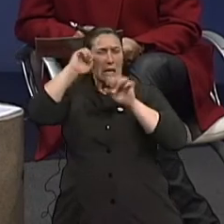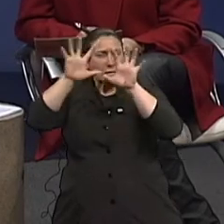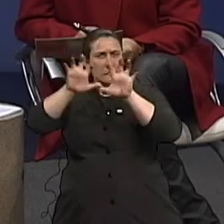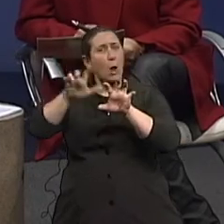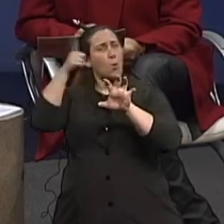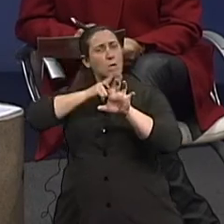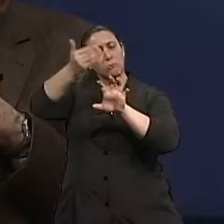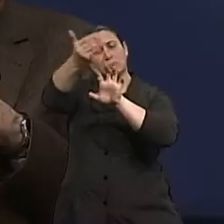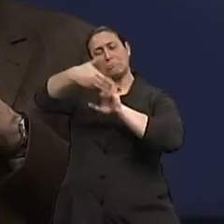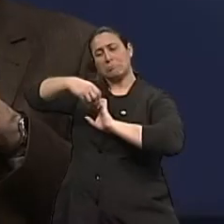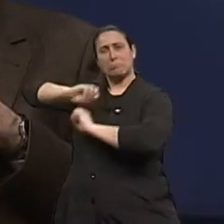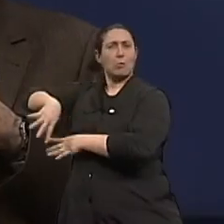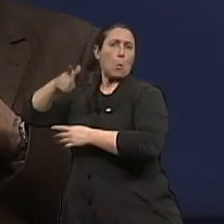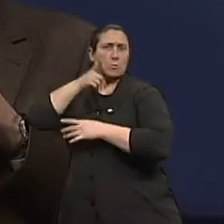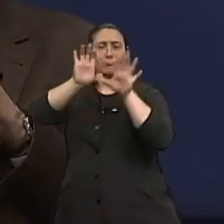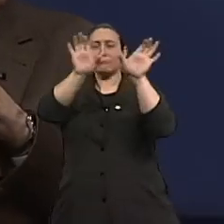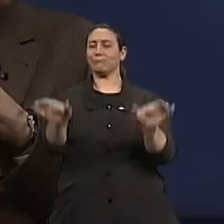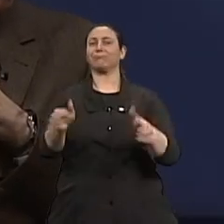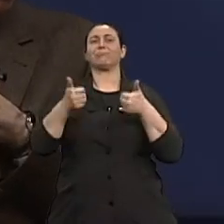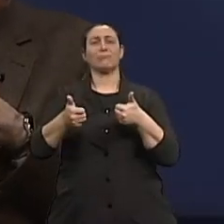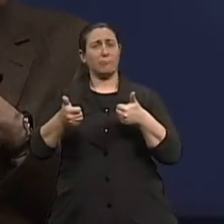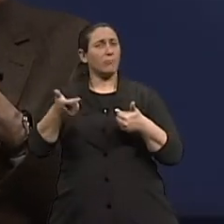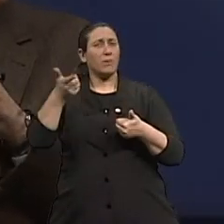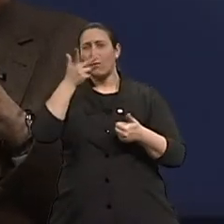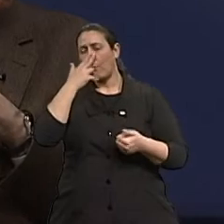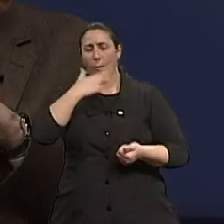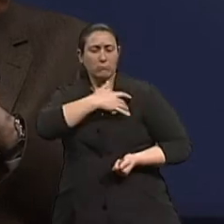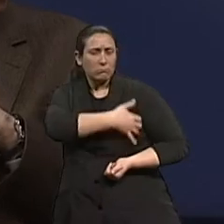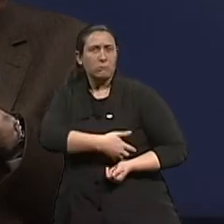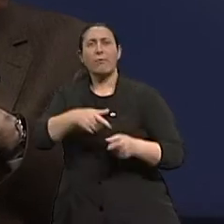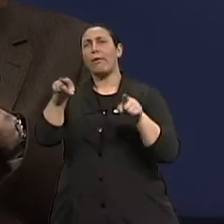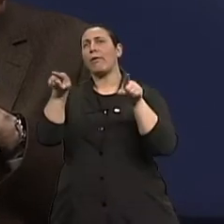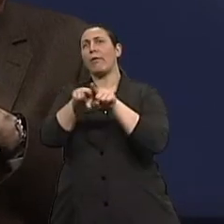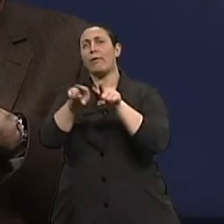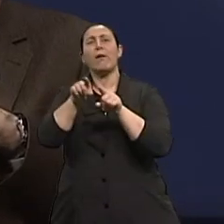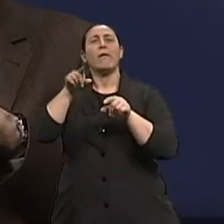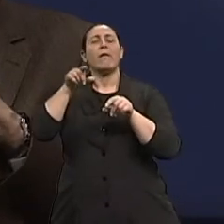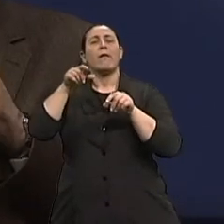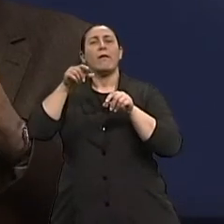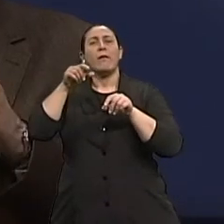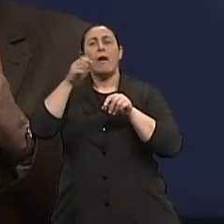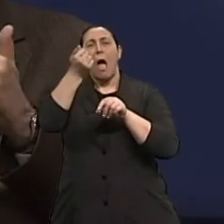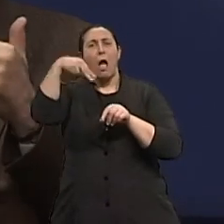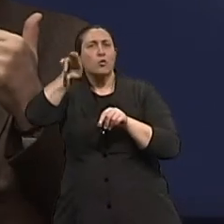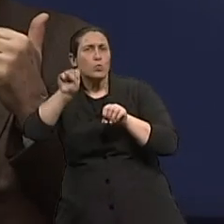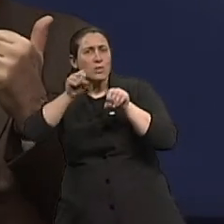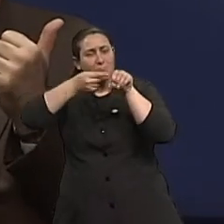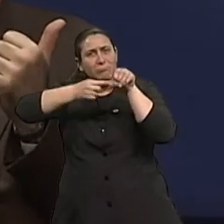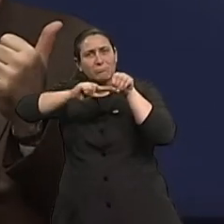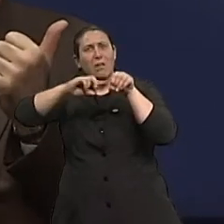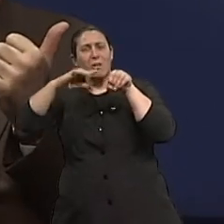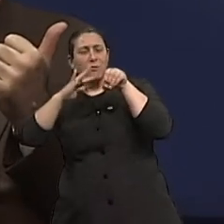precoce dos tumores de próstata, dos tumores de mama, entre outros. Tá, porque desse nós estamos fazendo o